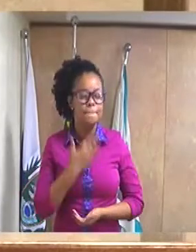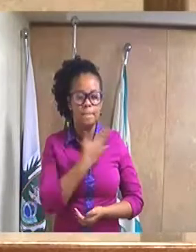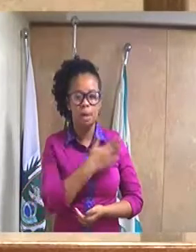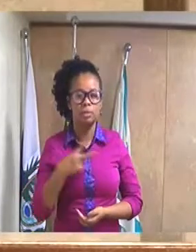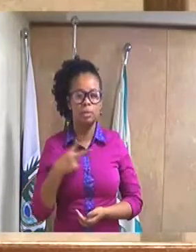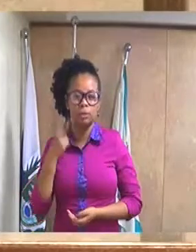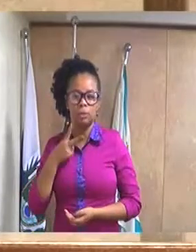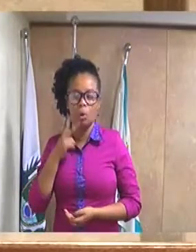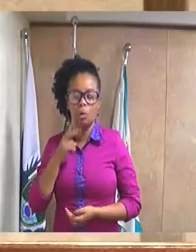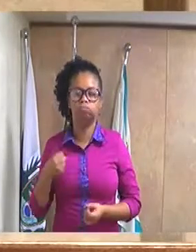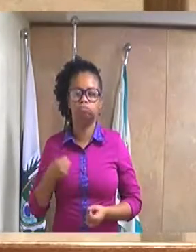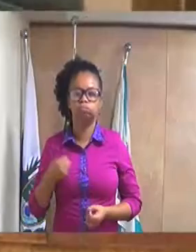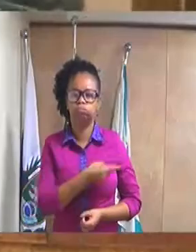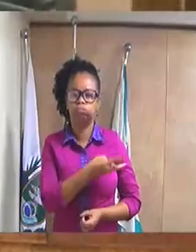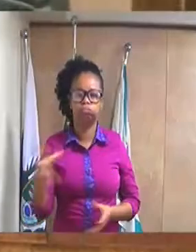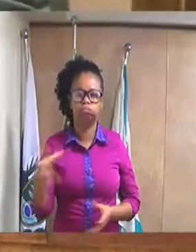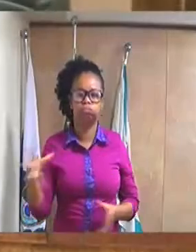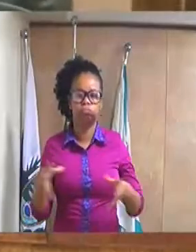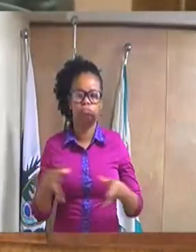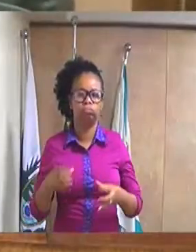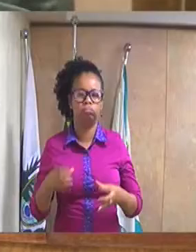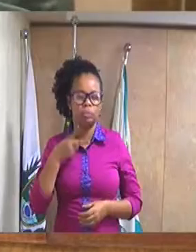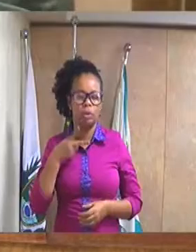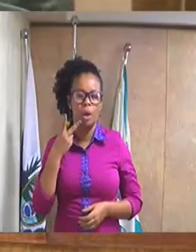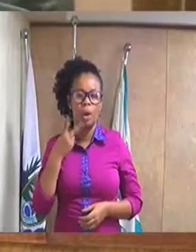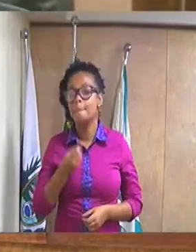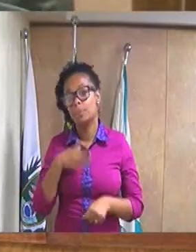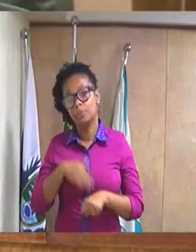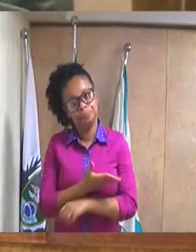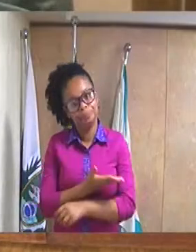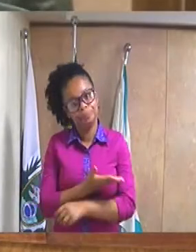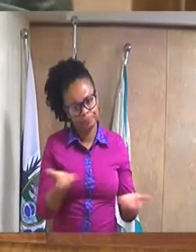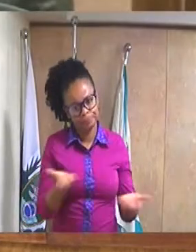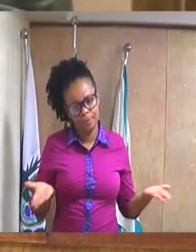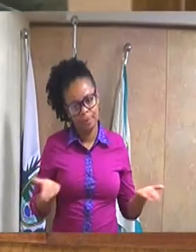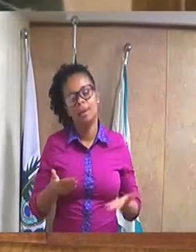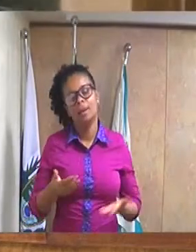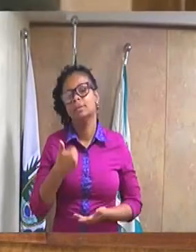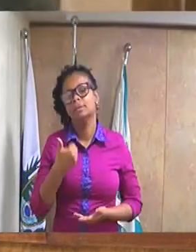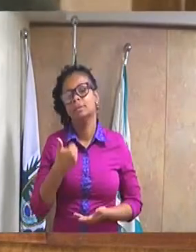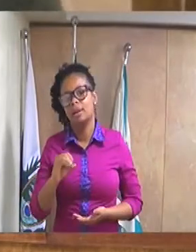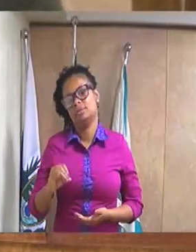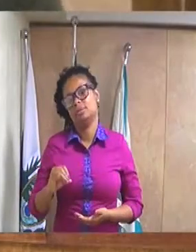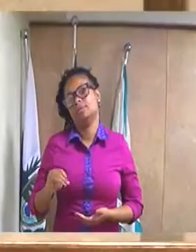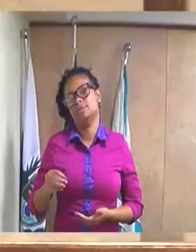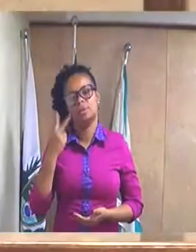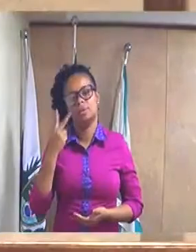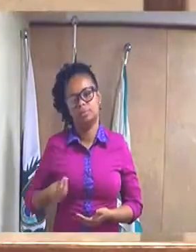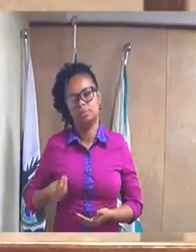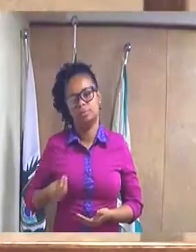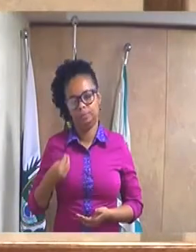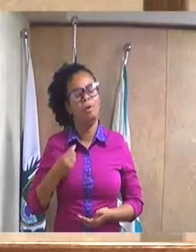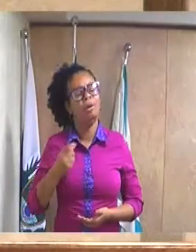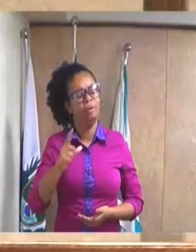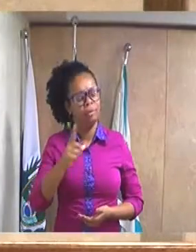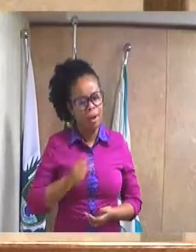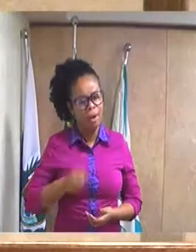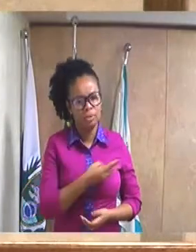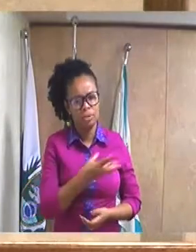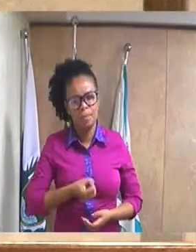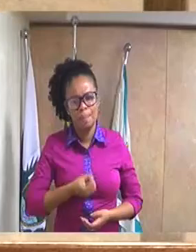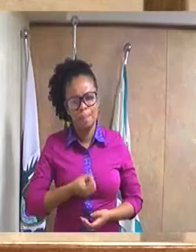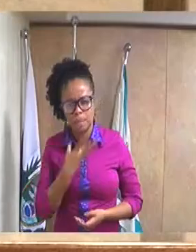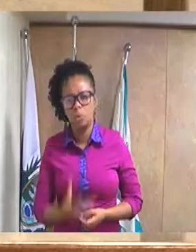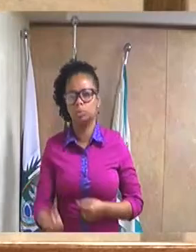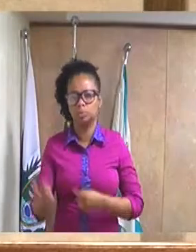faça a verificação de quórum. Boa noite a todos, temos dez vereadores presentes. Havendo número legal e sob as graças